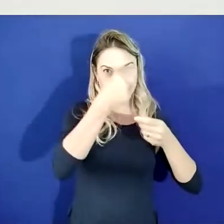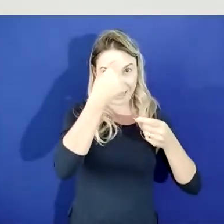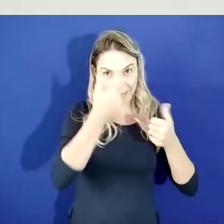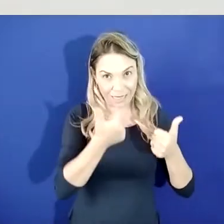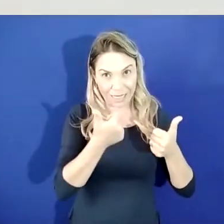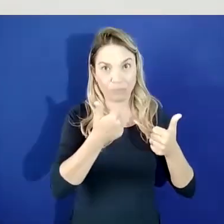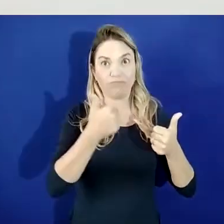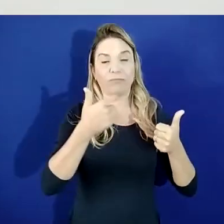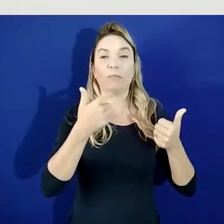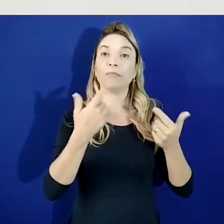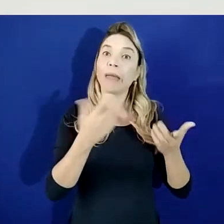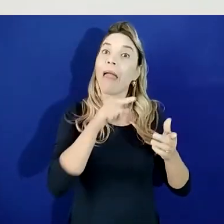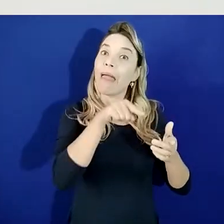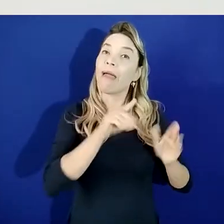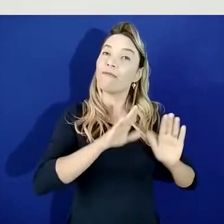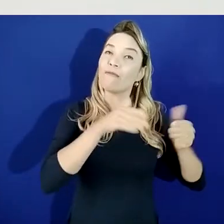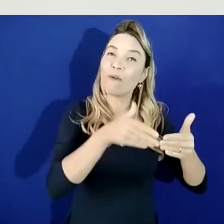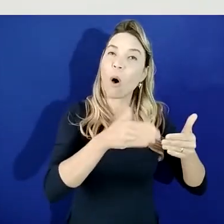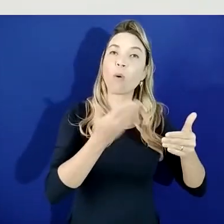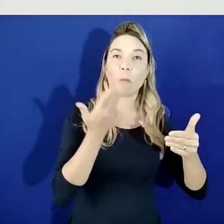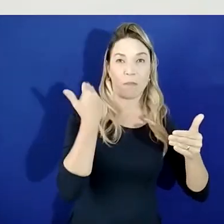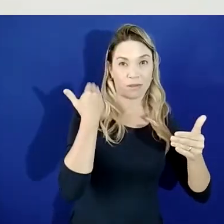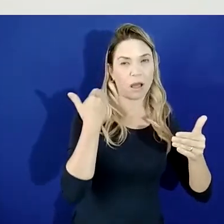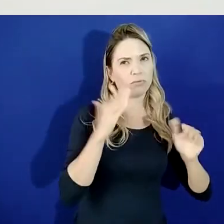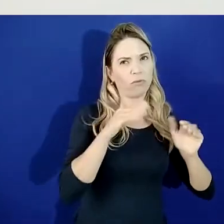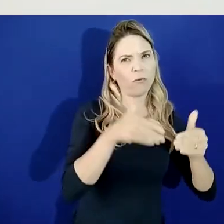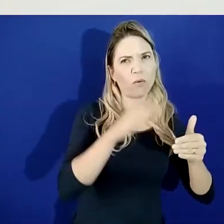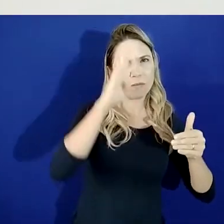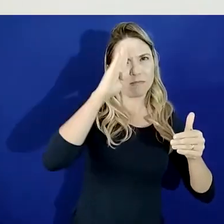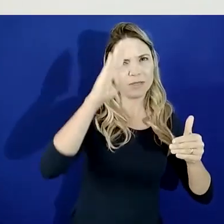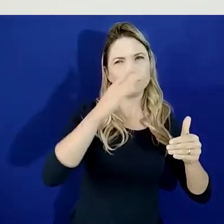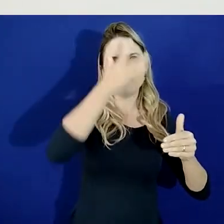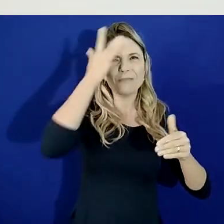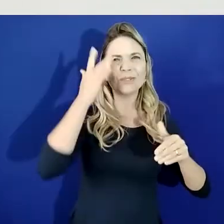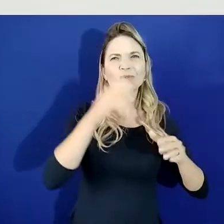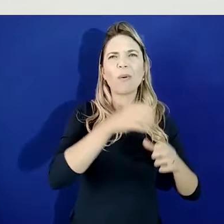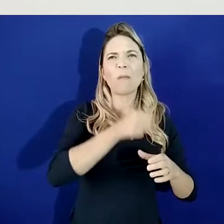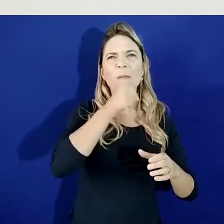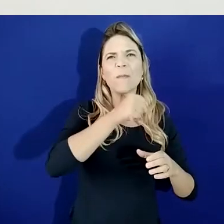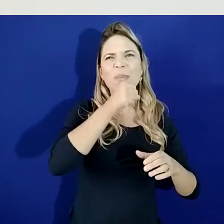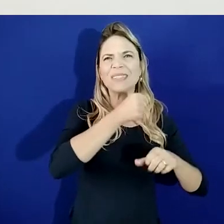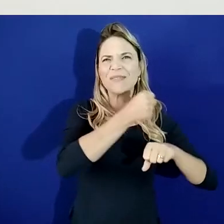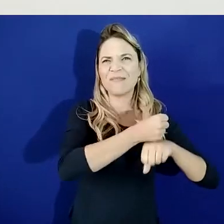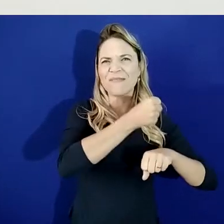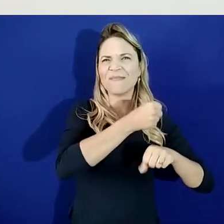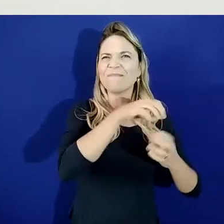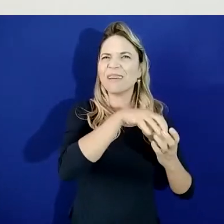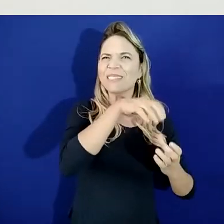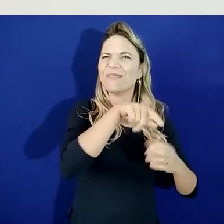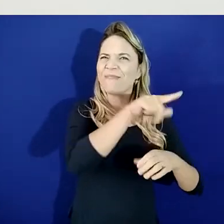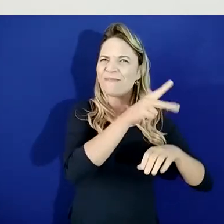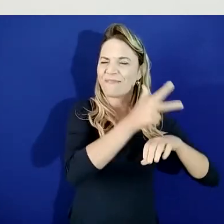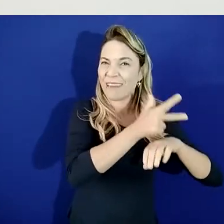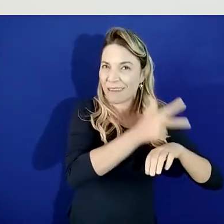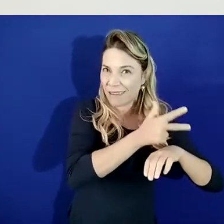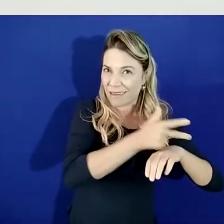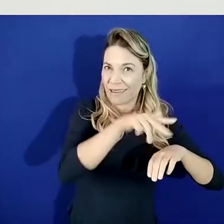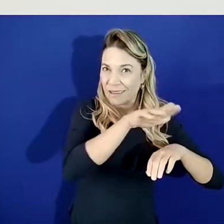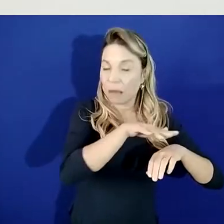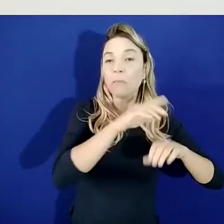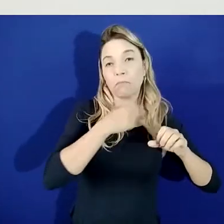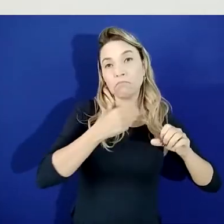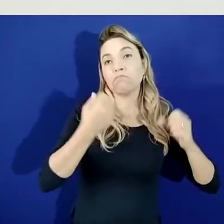sobretudo, para o público idoso, com uma equipe multidisciplinar que oferece tanto atividades